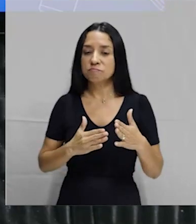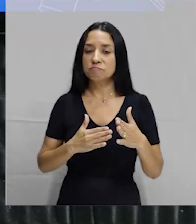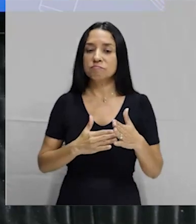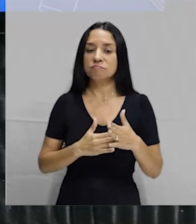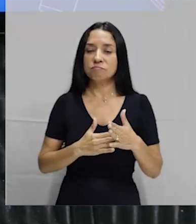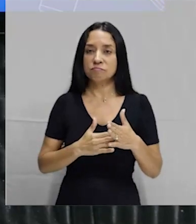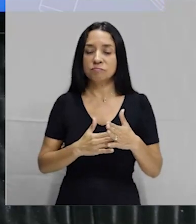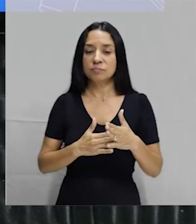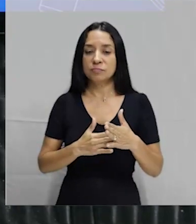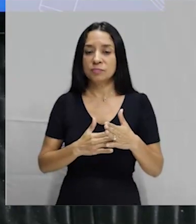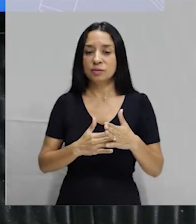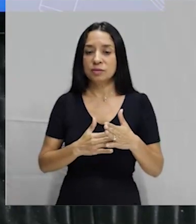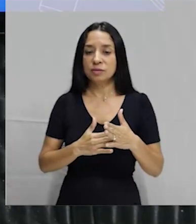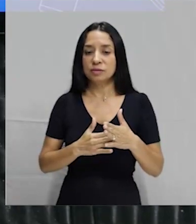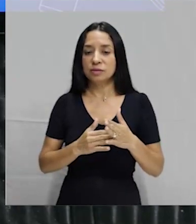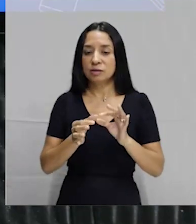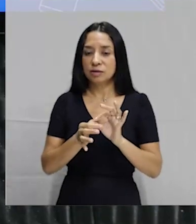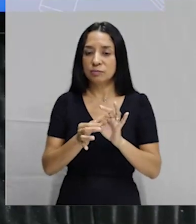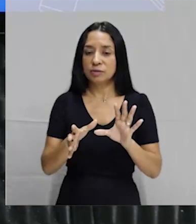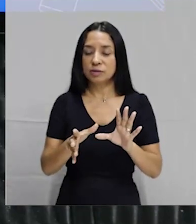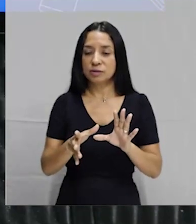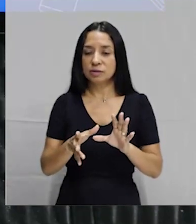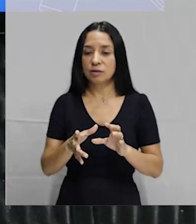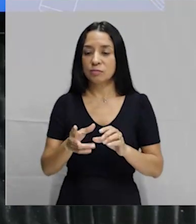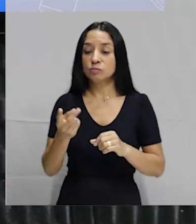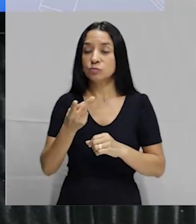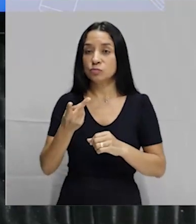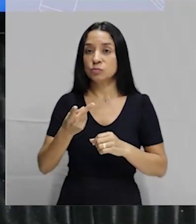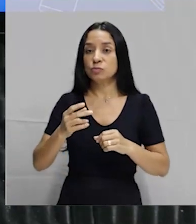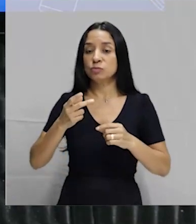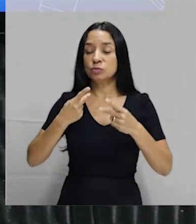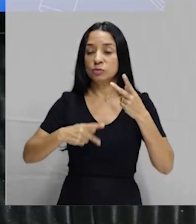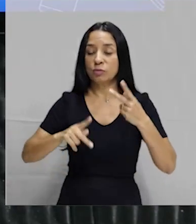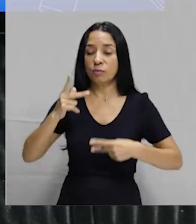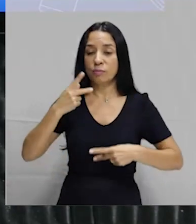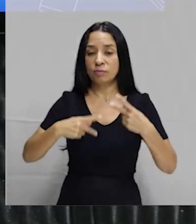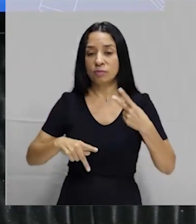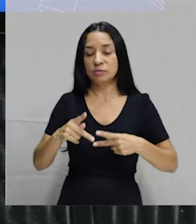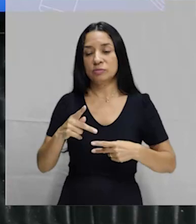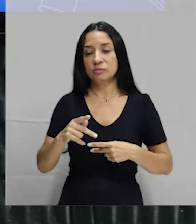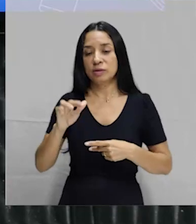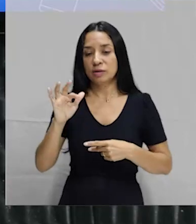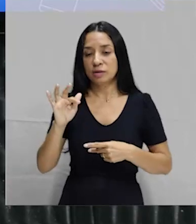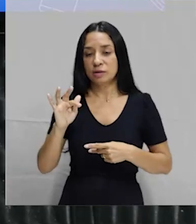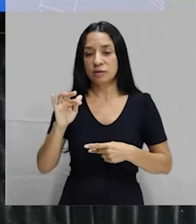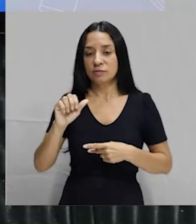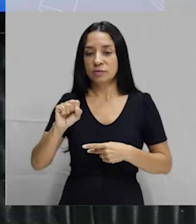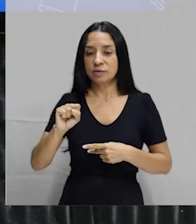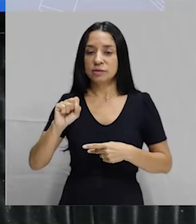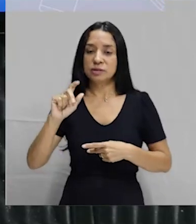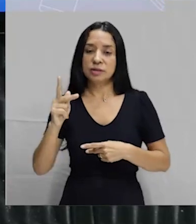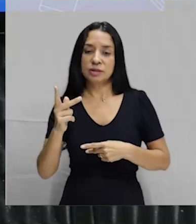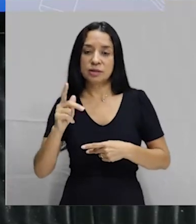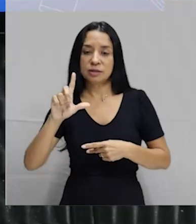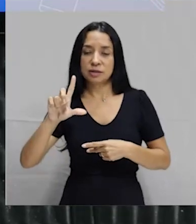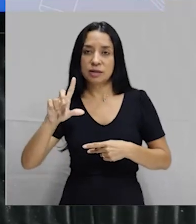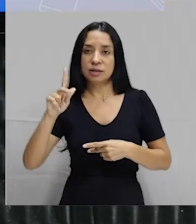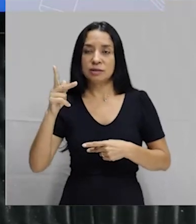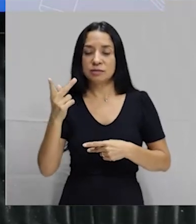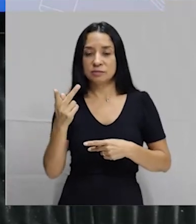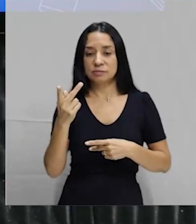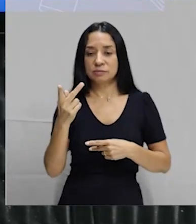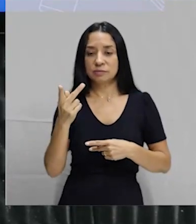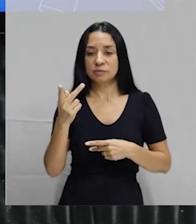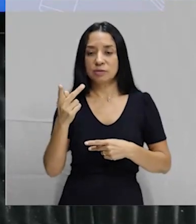liberação desses dois hormônios aqui, FSH e LH. São hormônios produzidos por uma glândula que fica na base do nosso